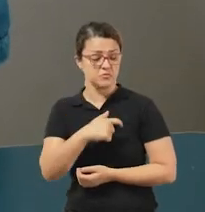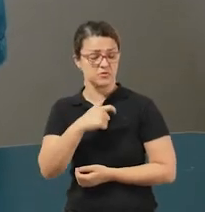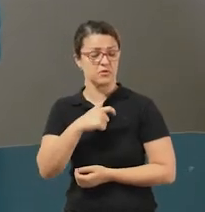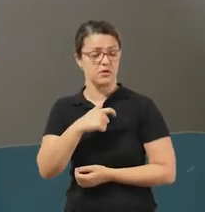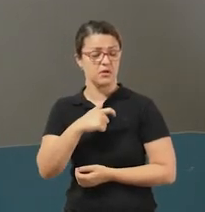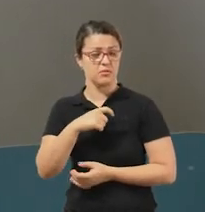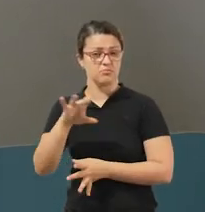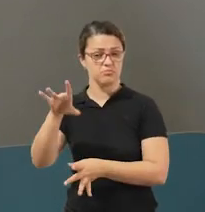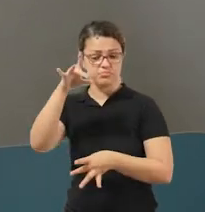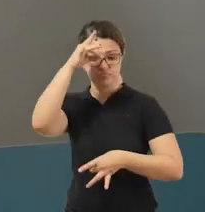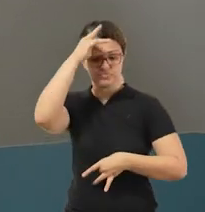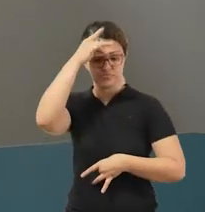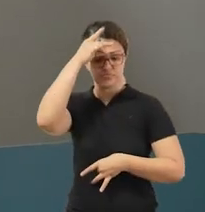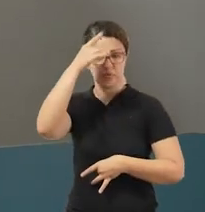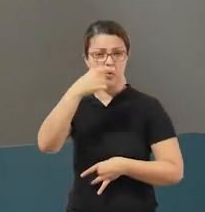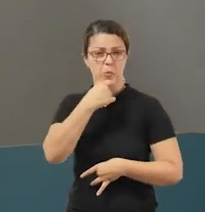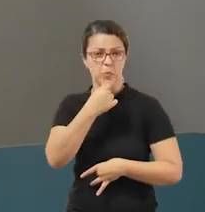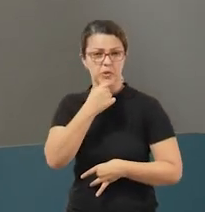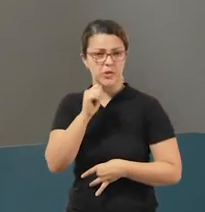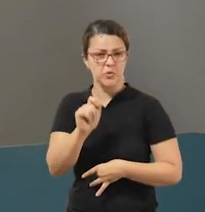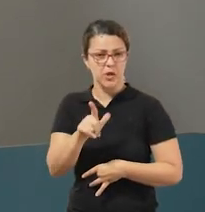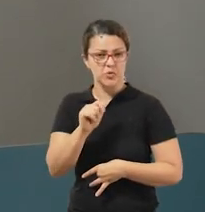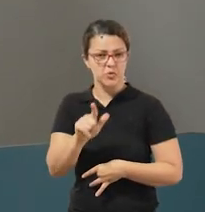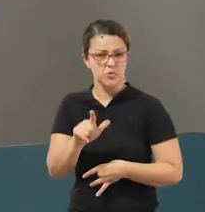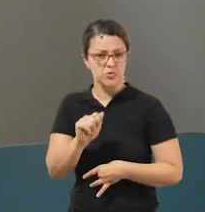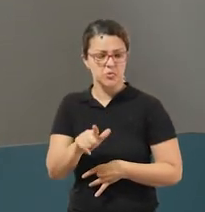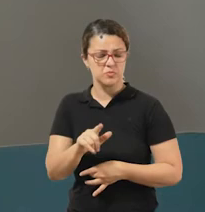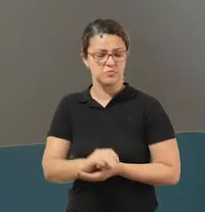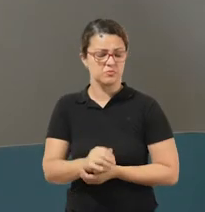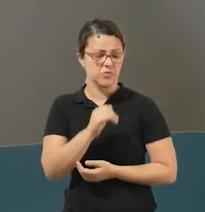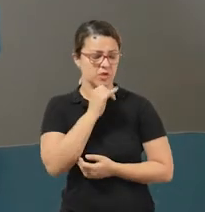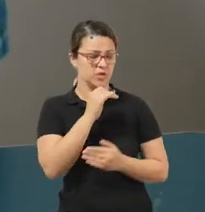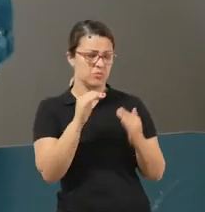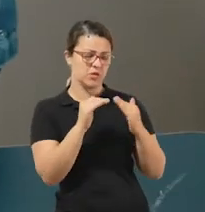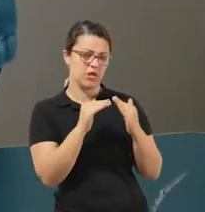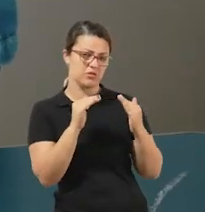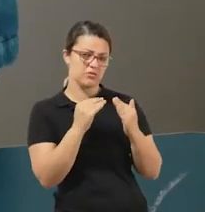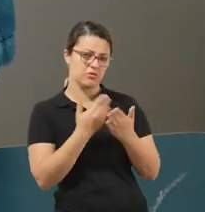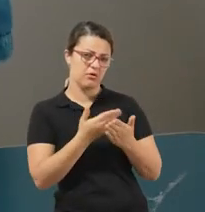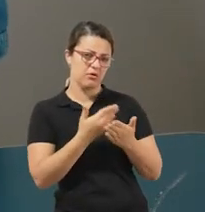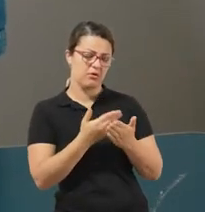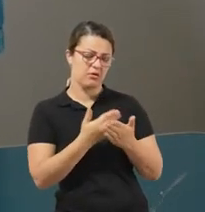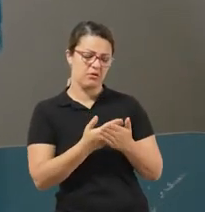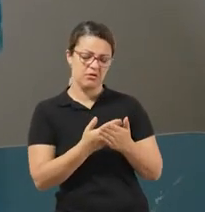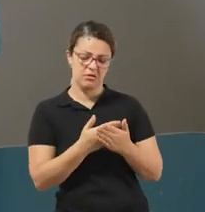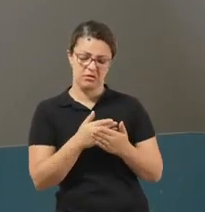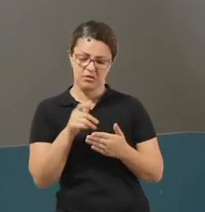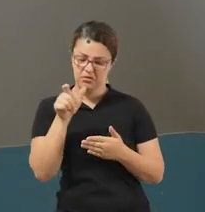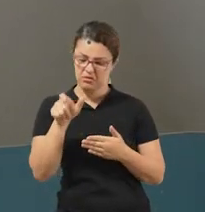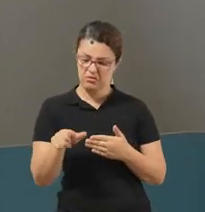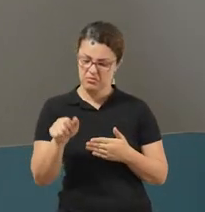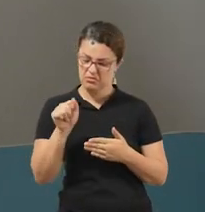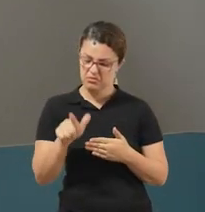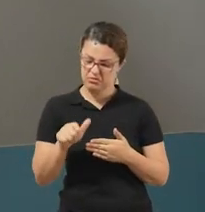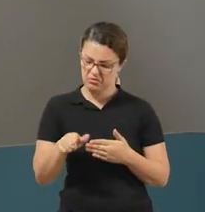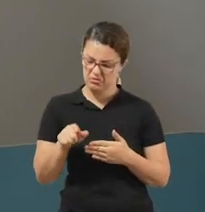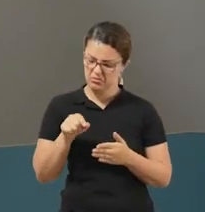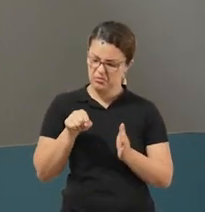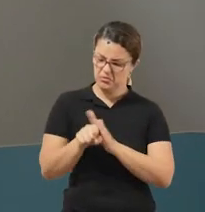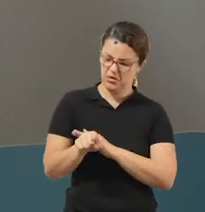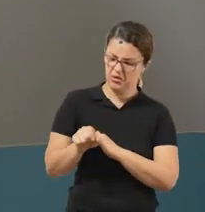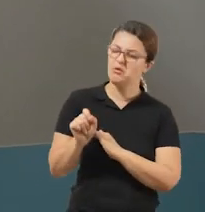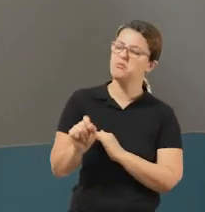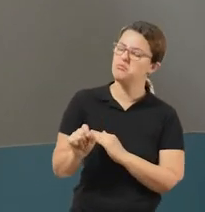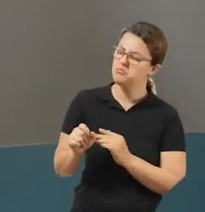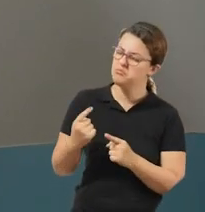realidade? Será que na escola as pessoas não iam ficar perguntando para você toda hora, Por que você é azul? O que aconteceu para você